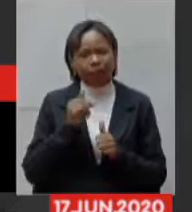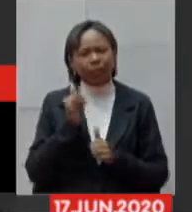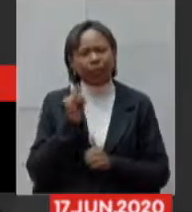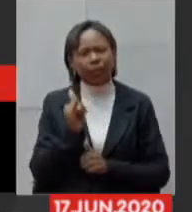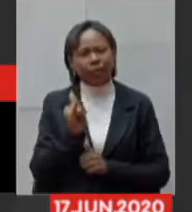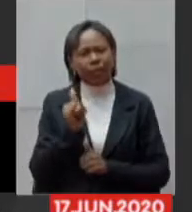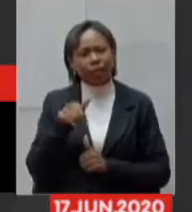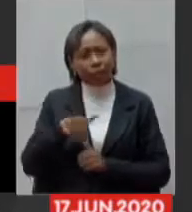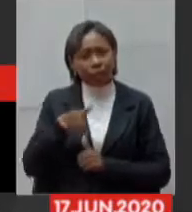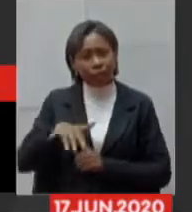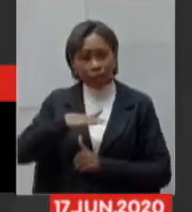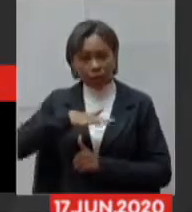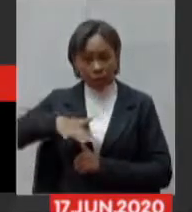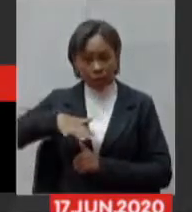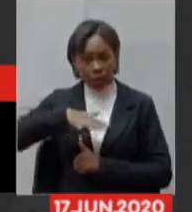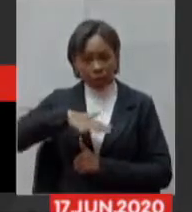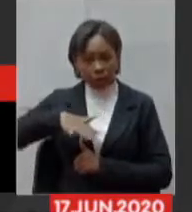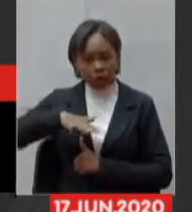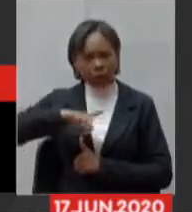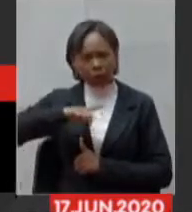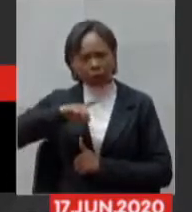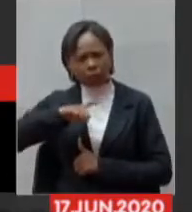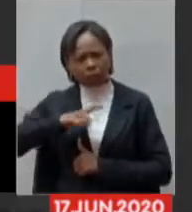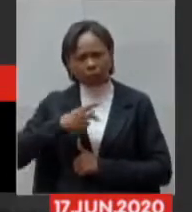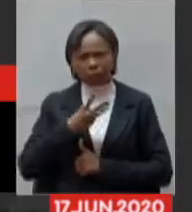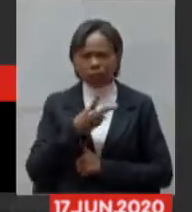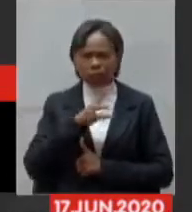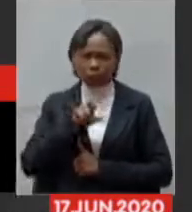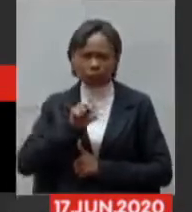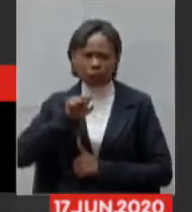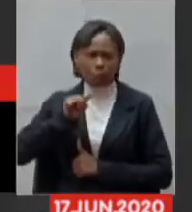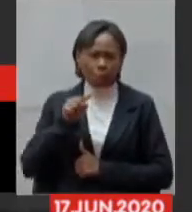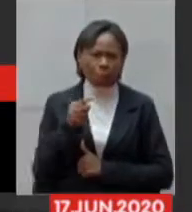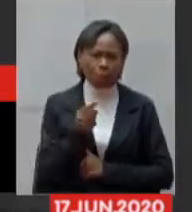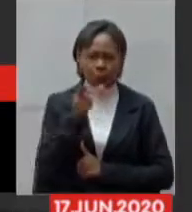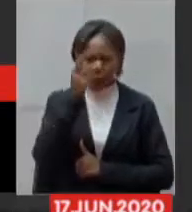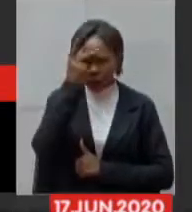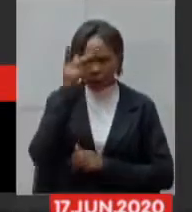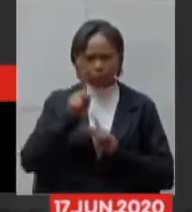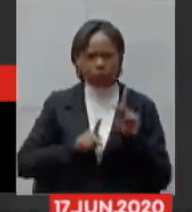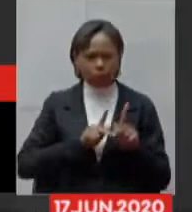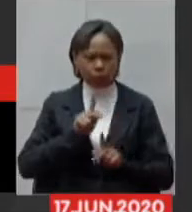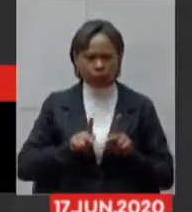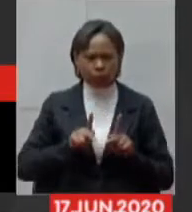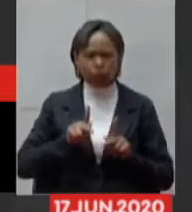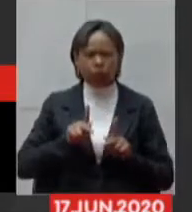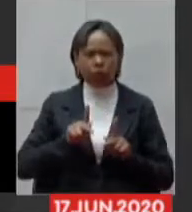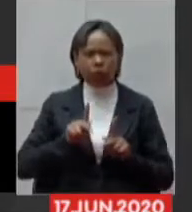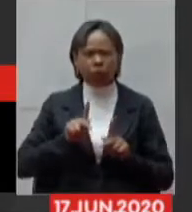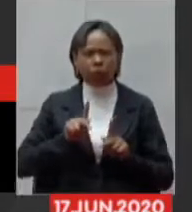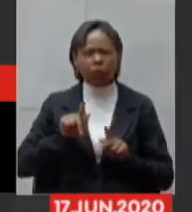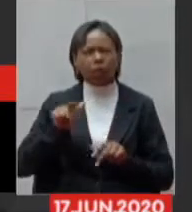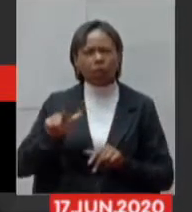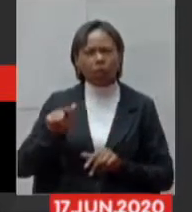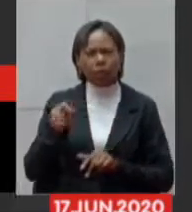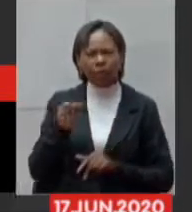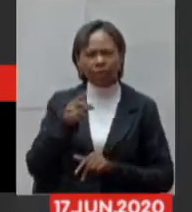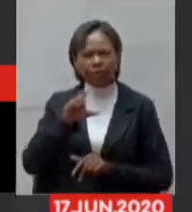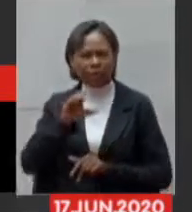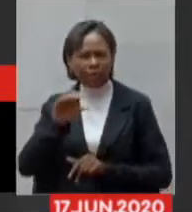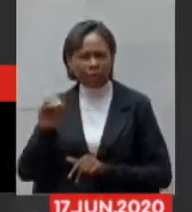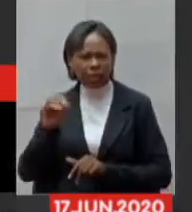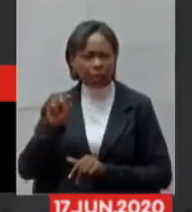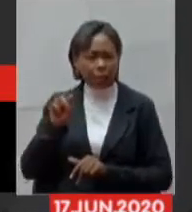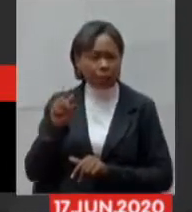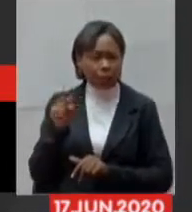está aqui numa região Uberaba tem seus 350 mil habitantes mais os da região 700 mil habitantes então é para